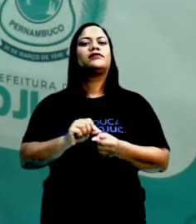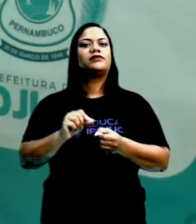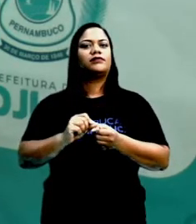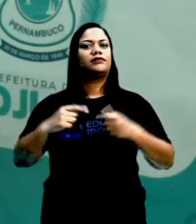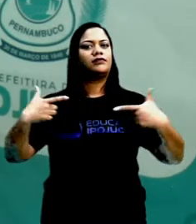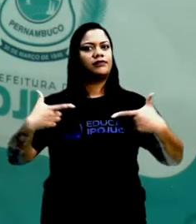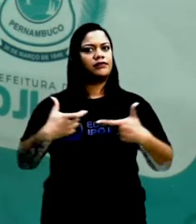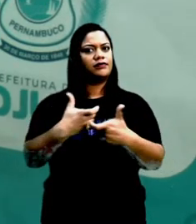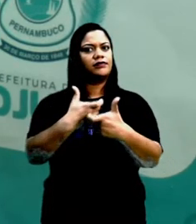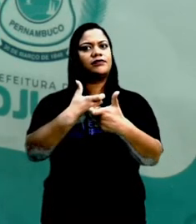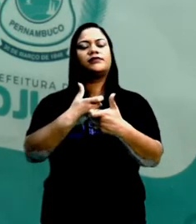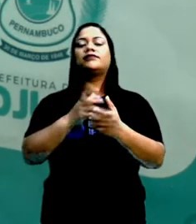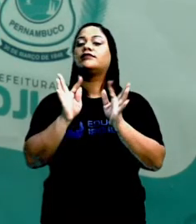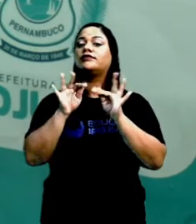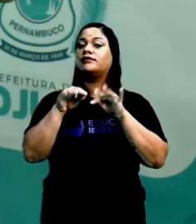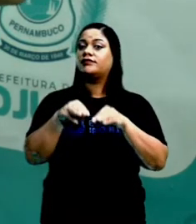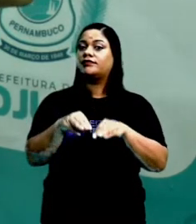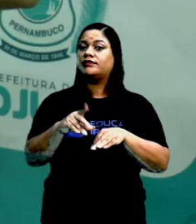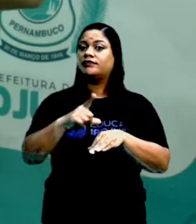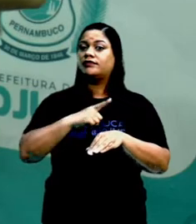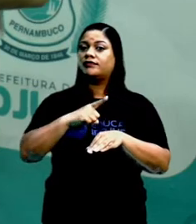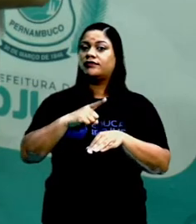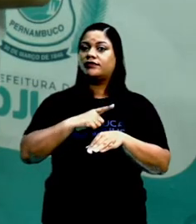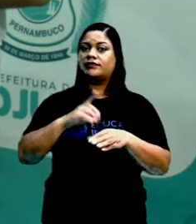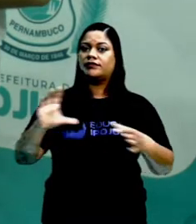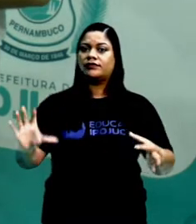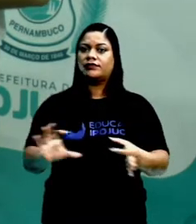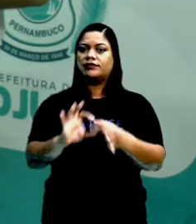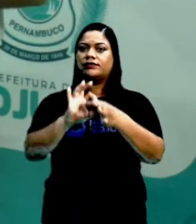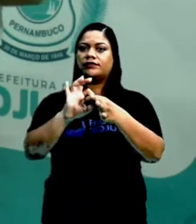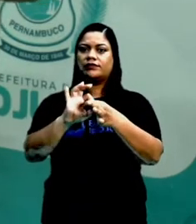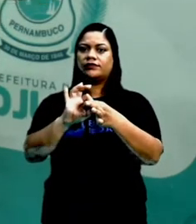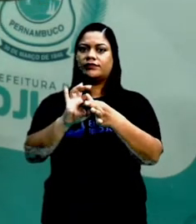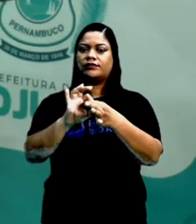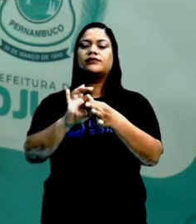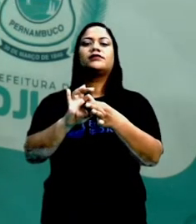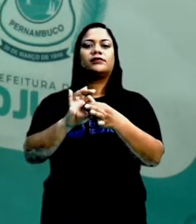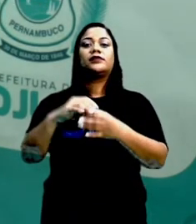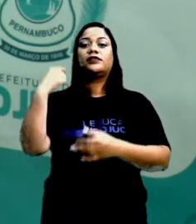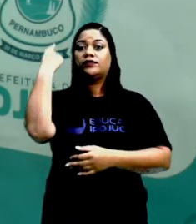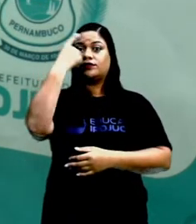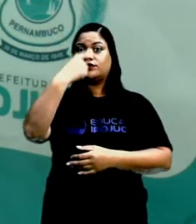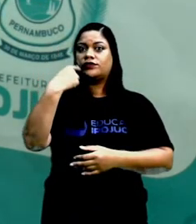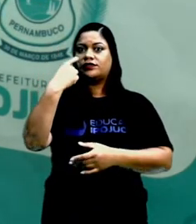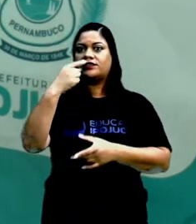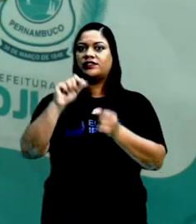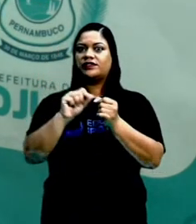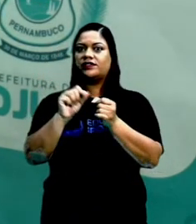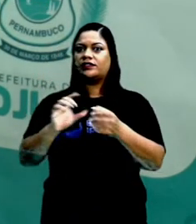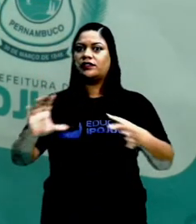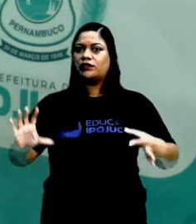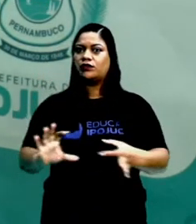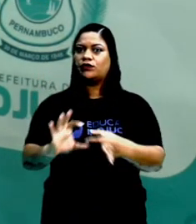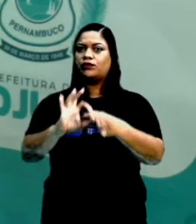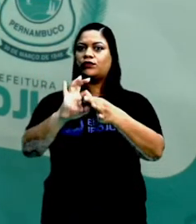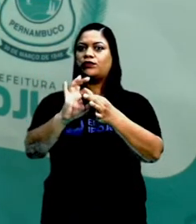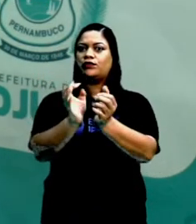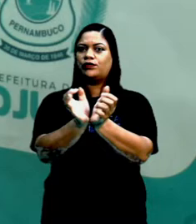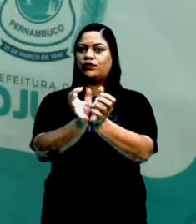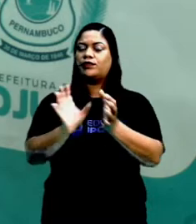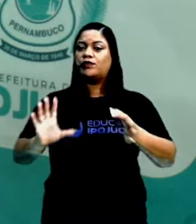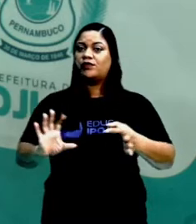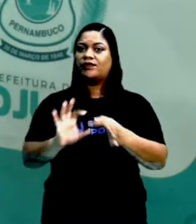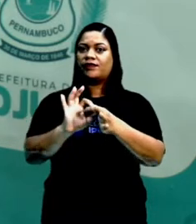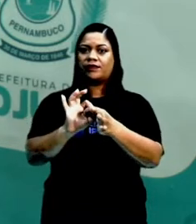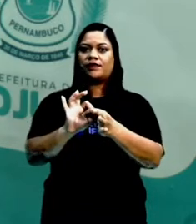guerras. E, por fim, a questão das alianças locais. Os espanhóis, eles vão fazer alianças, tá certo?